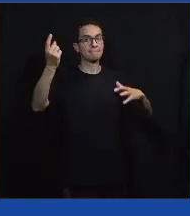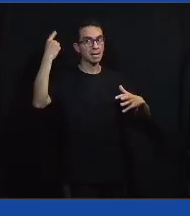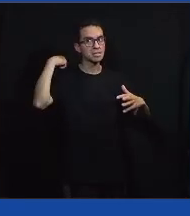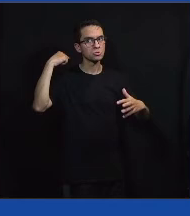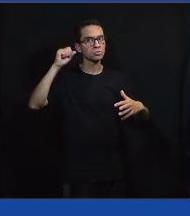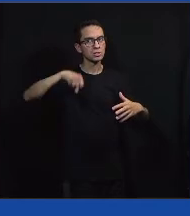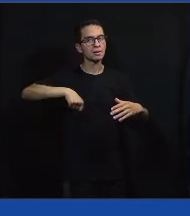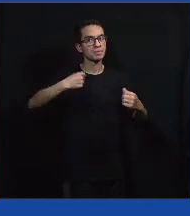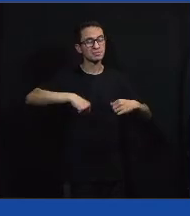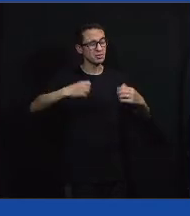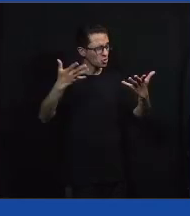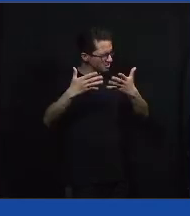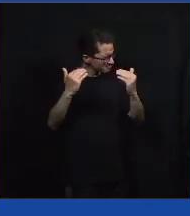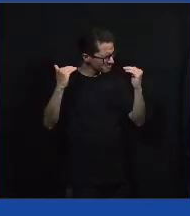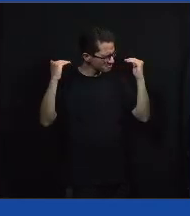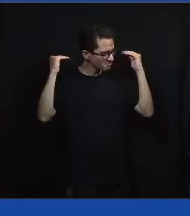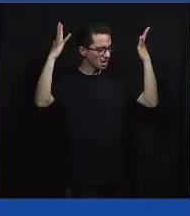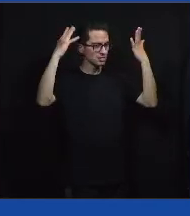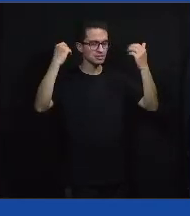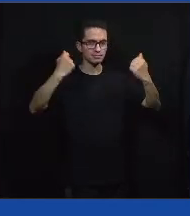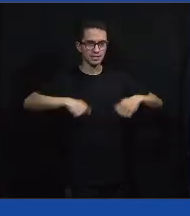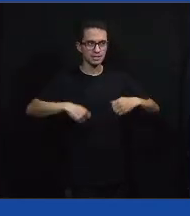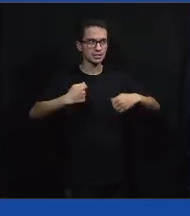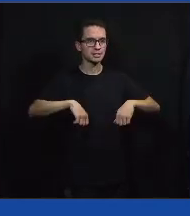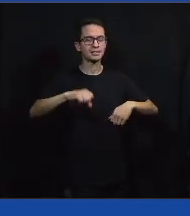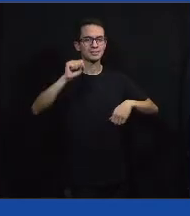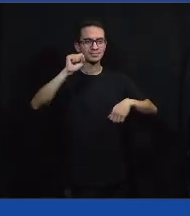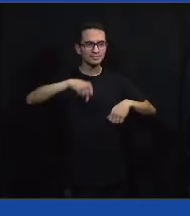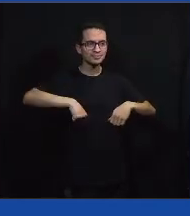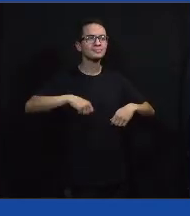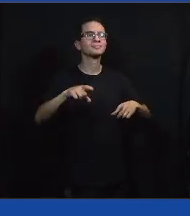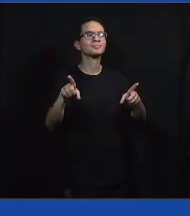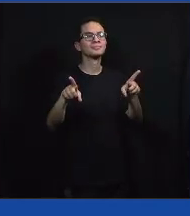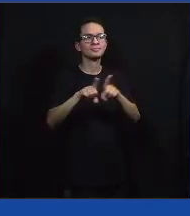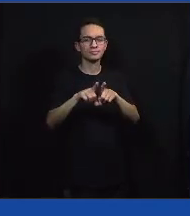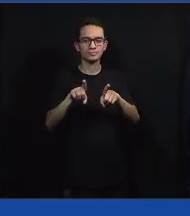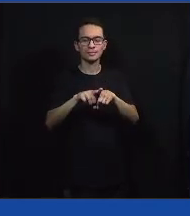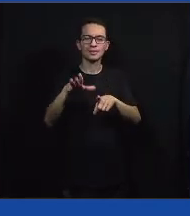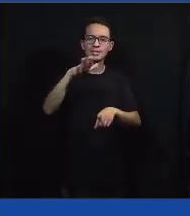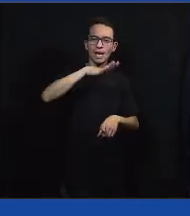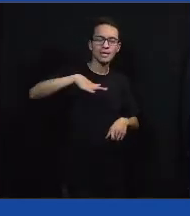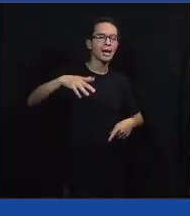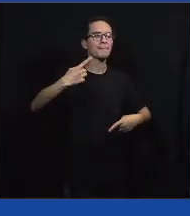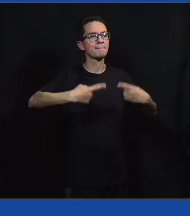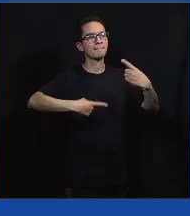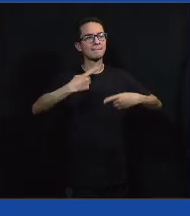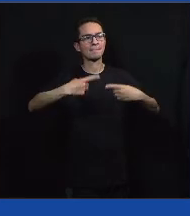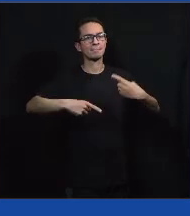ela ficou ainda maior. E eu acho que é importante conscientizar setor público e privado,